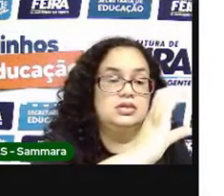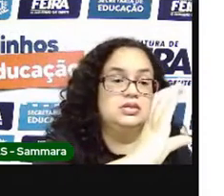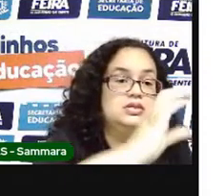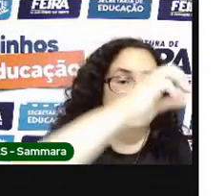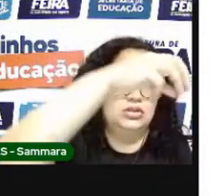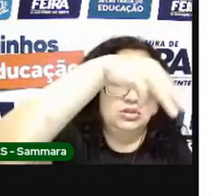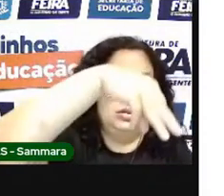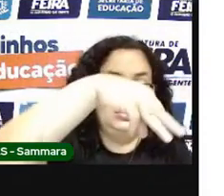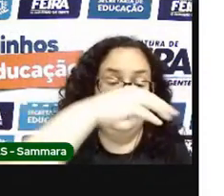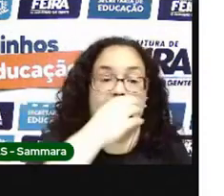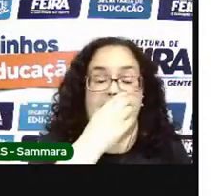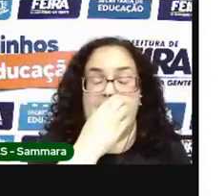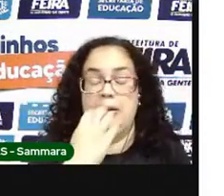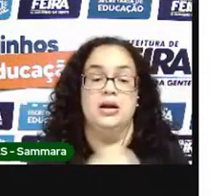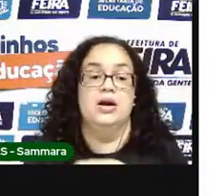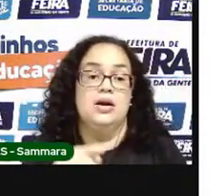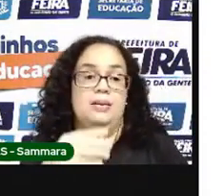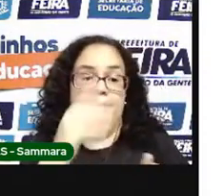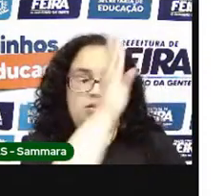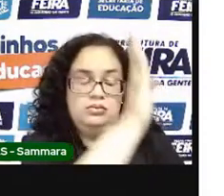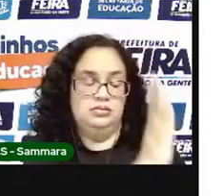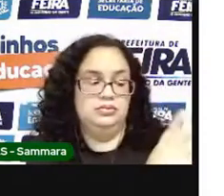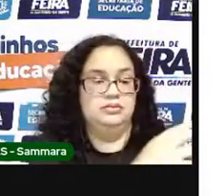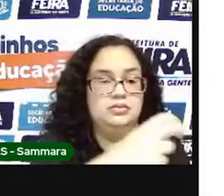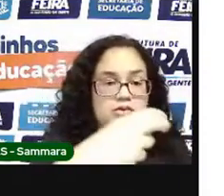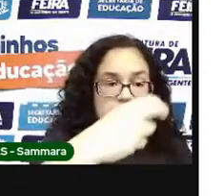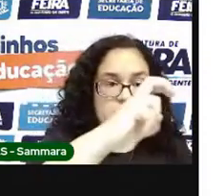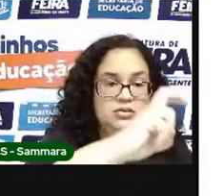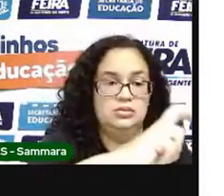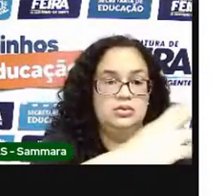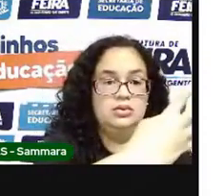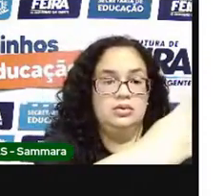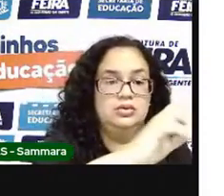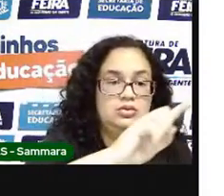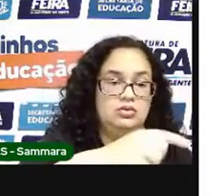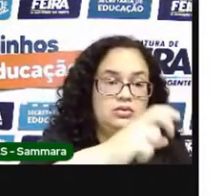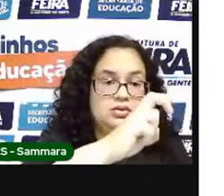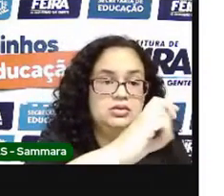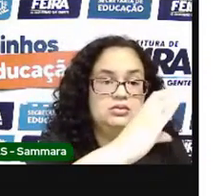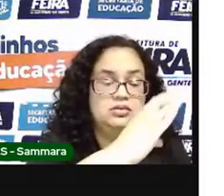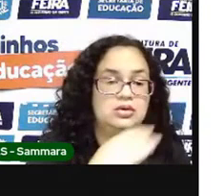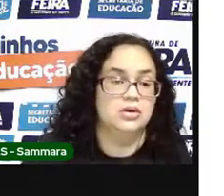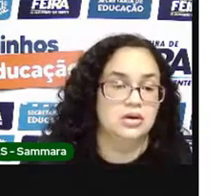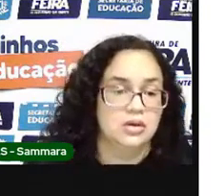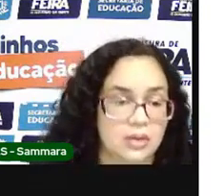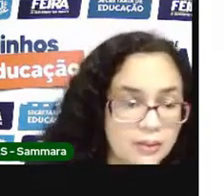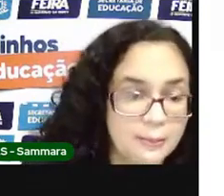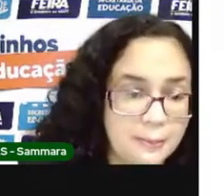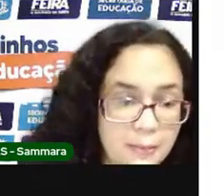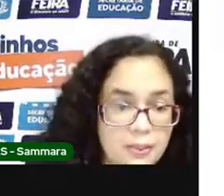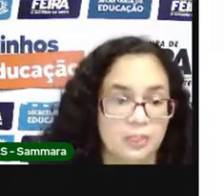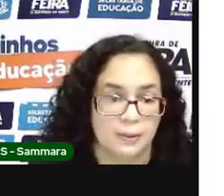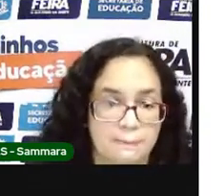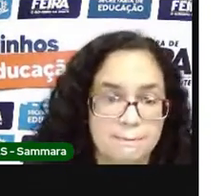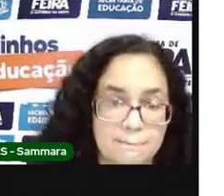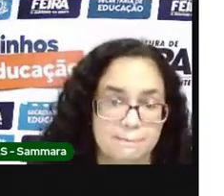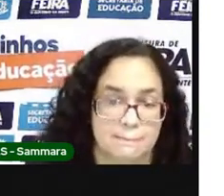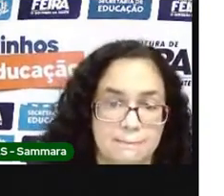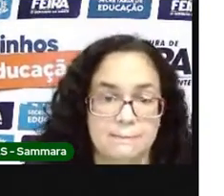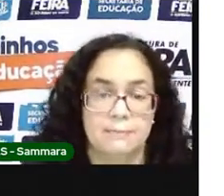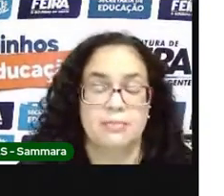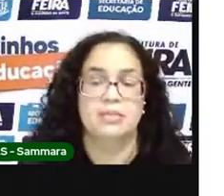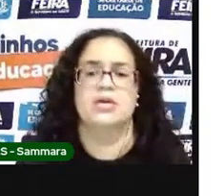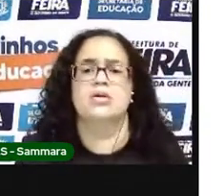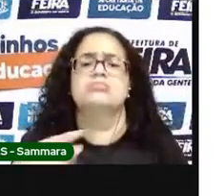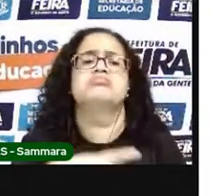54,5 centímetro. E é possível a gente ler essa tela? É sim. Olha só. Que